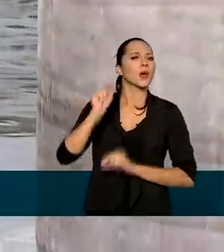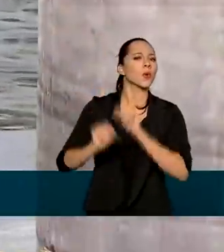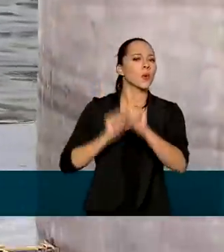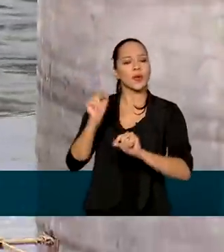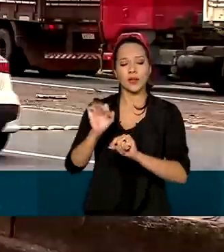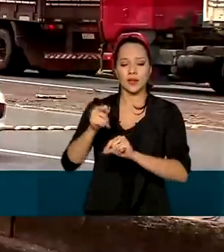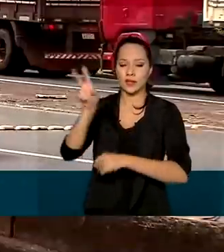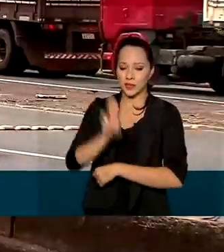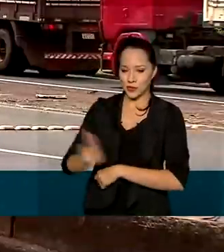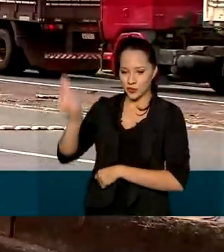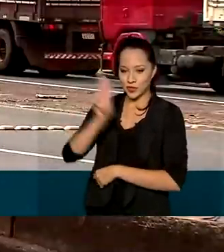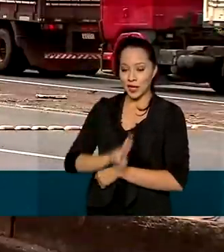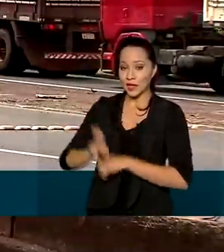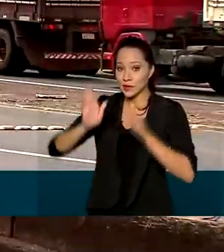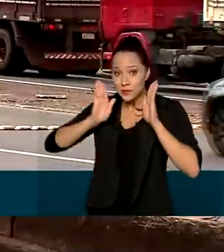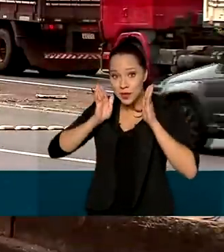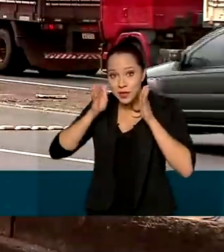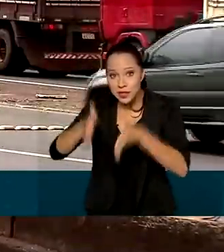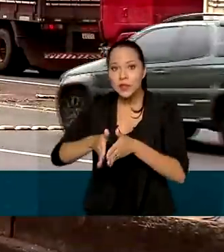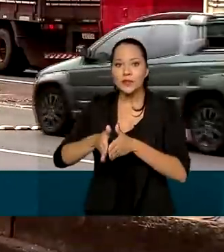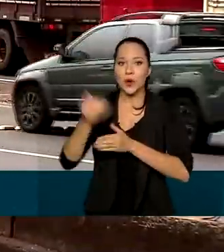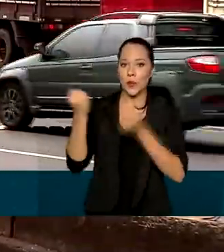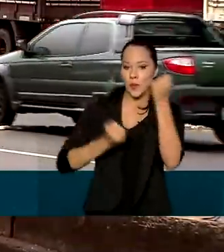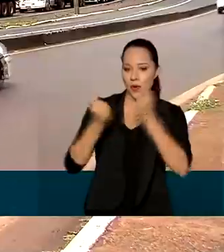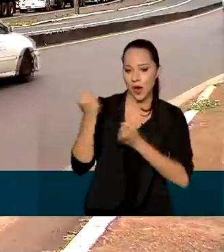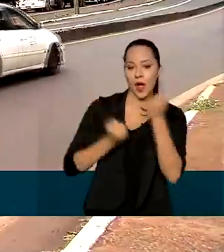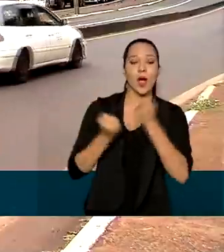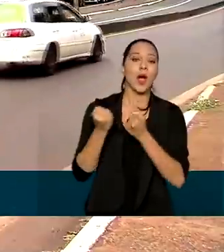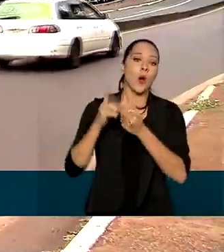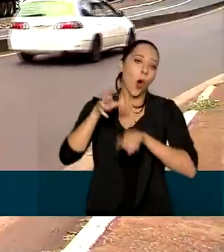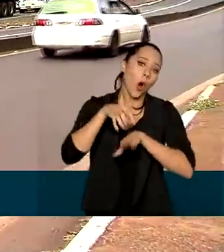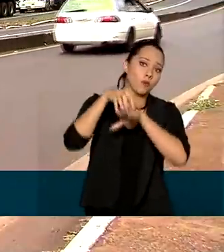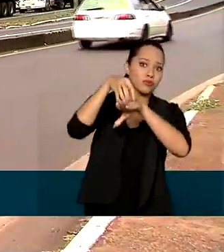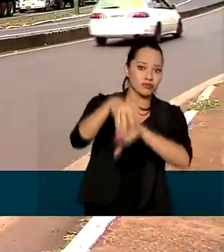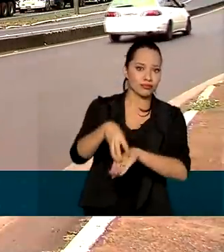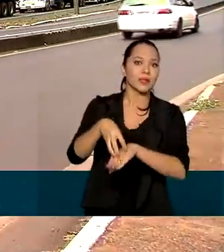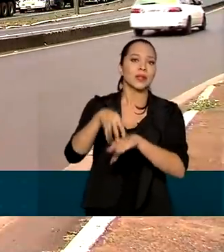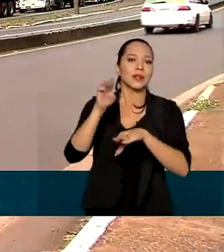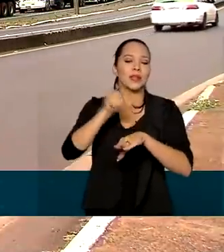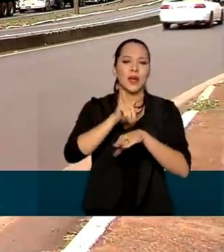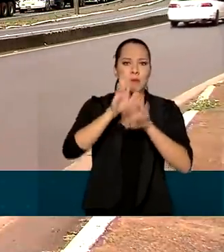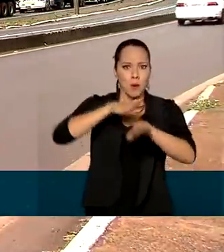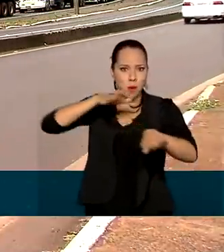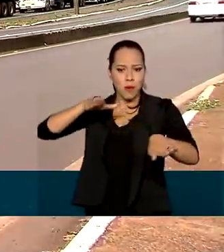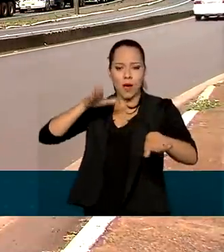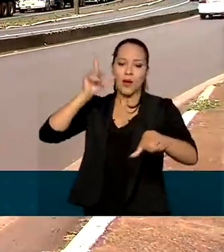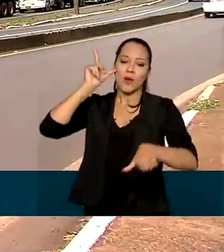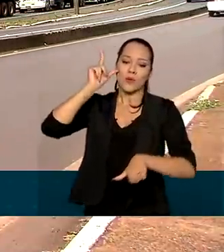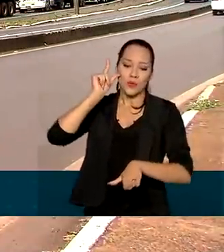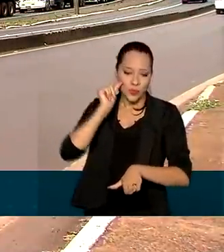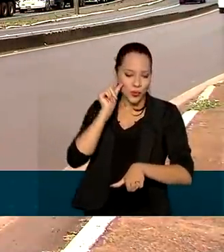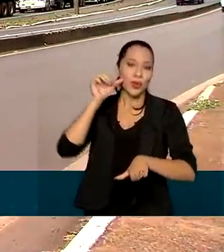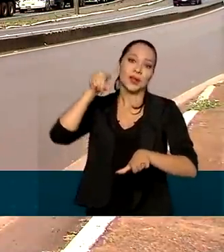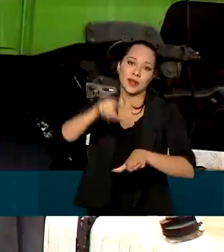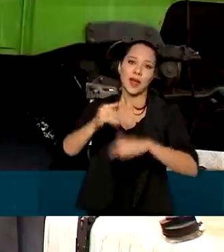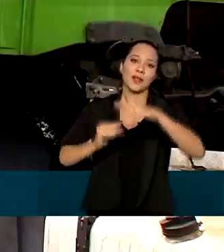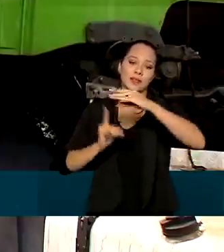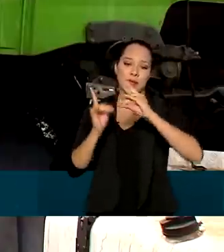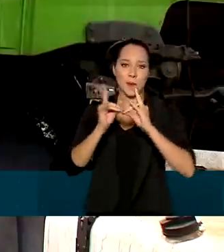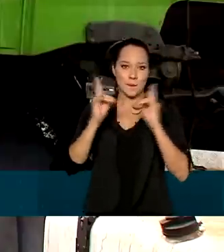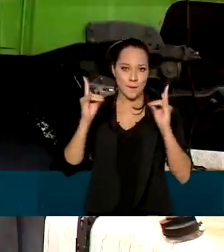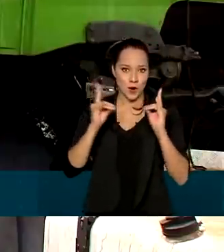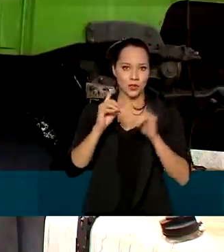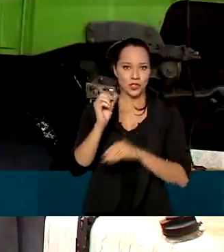que ela seja usada especificamente por veículos de carga, o que deve desafogar o trânsito da Ponte Internacional da Amizade.